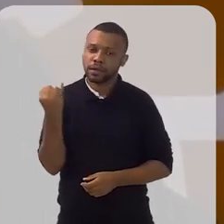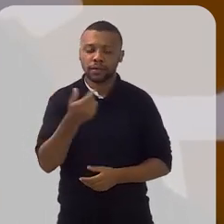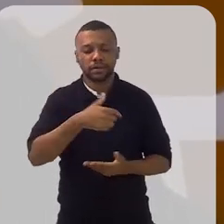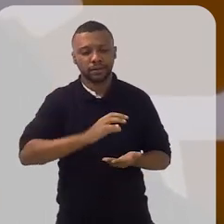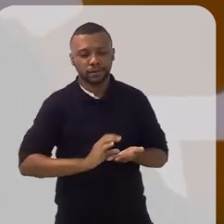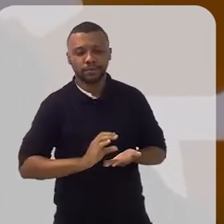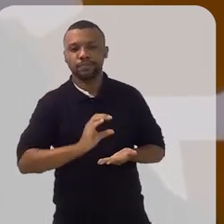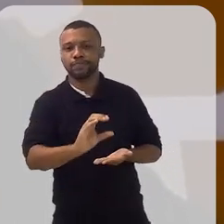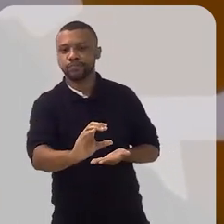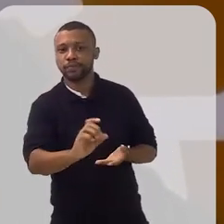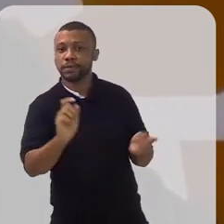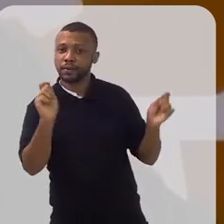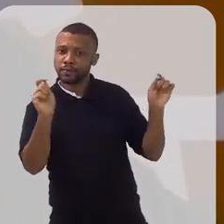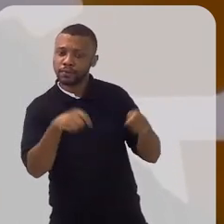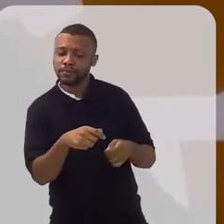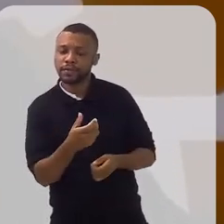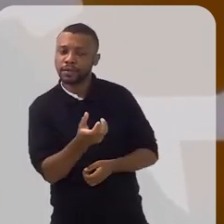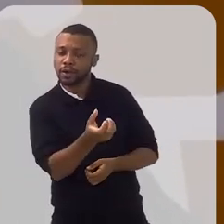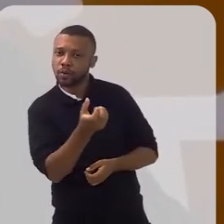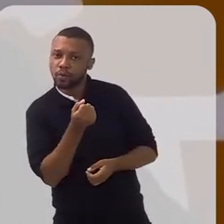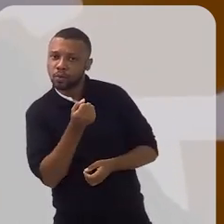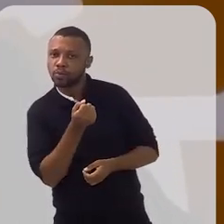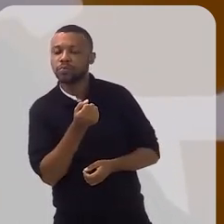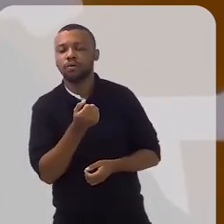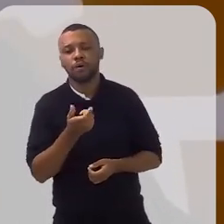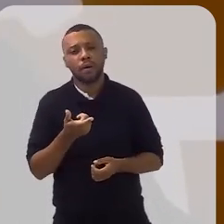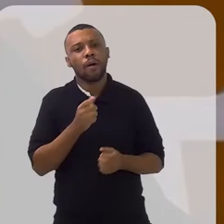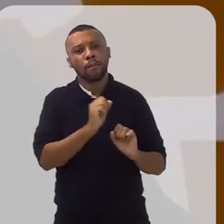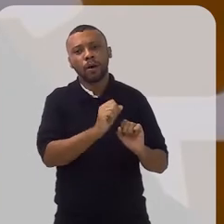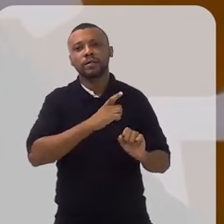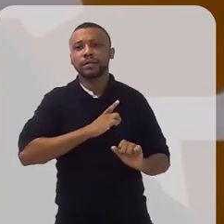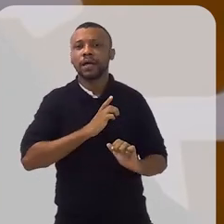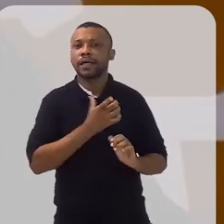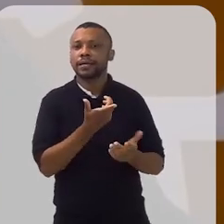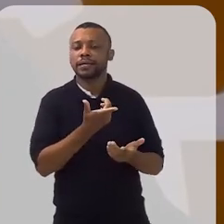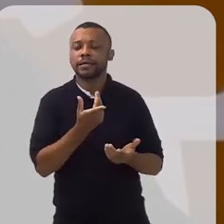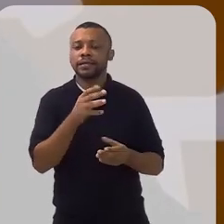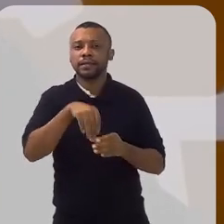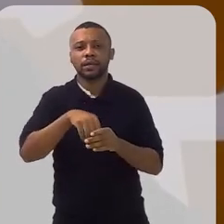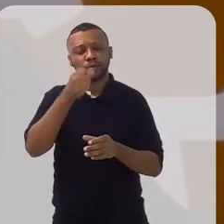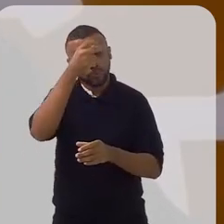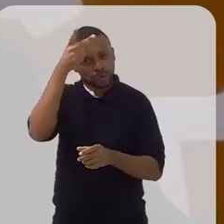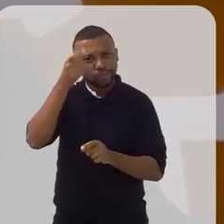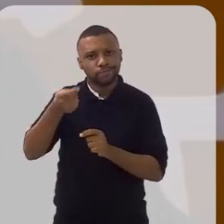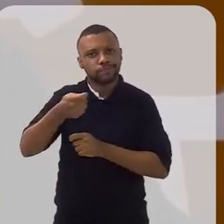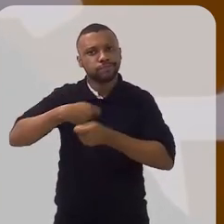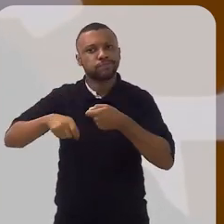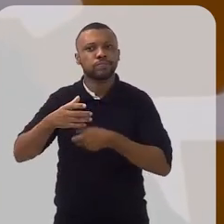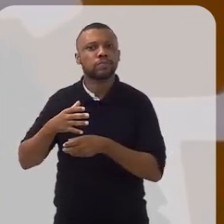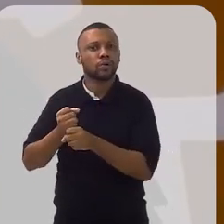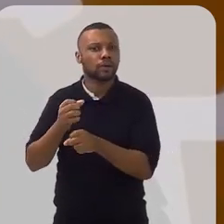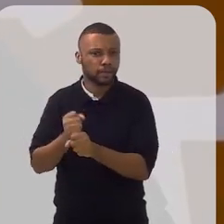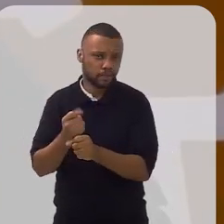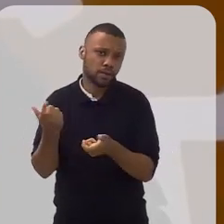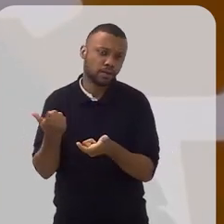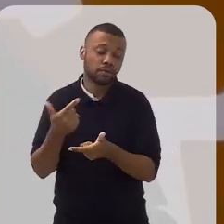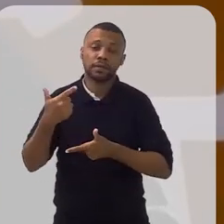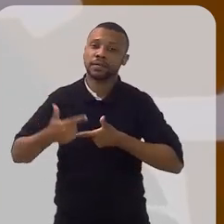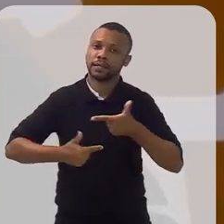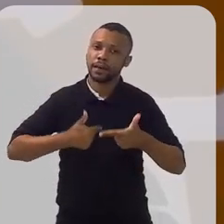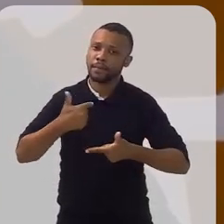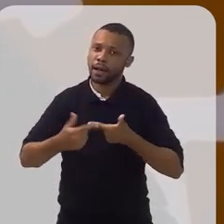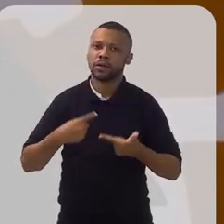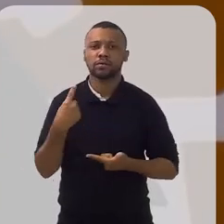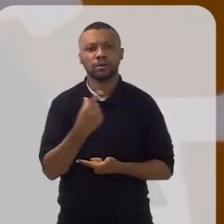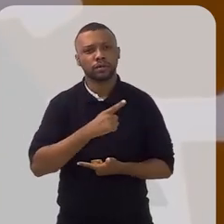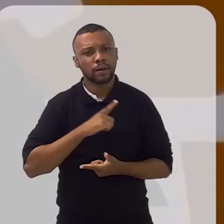destinação e da possibilidade que esse recurso extraordinário traz para orçamento municipal. Então, esse trabalho que a gente